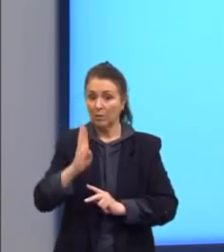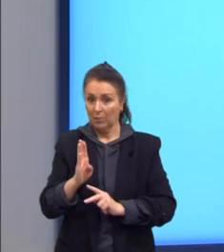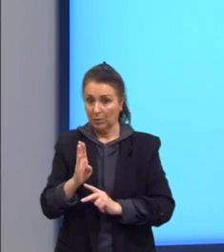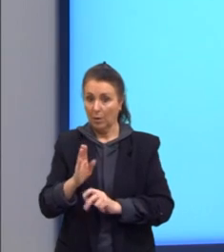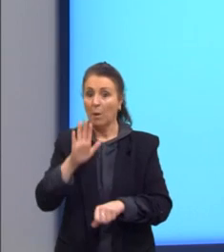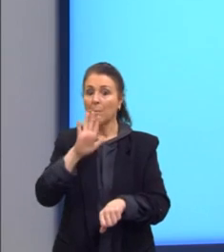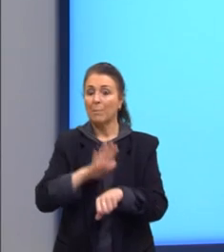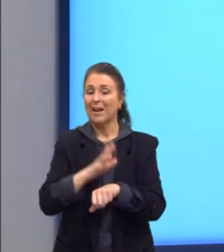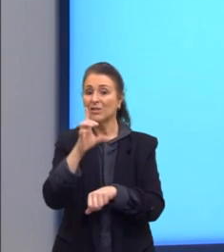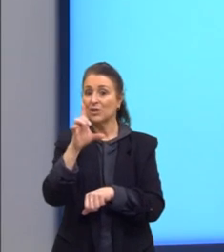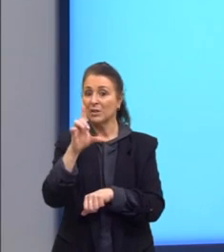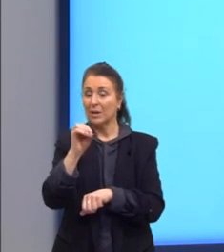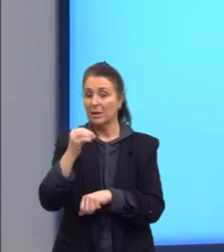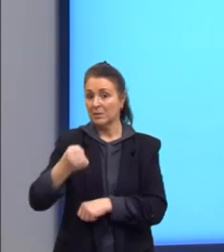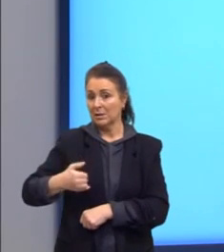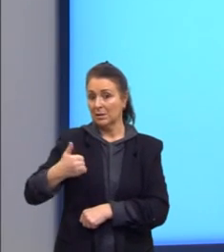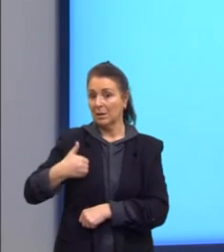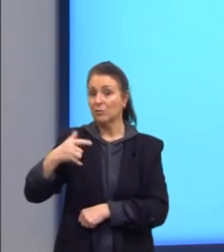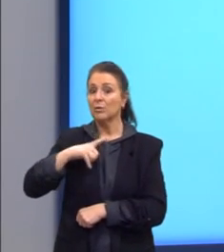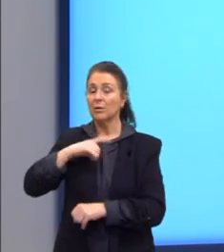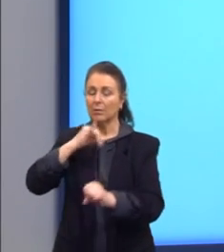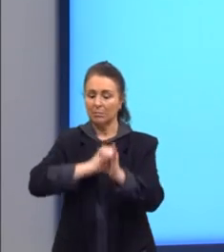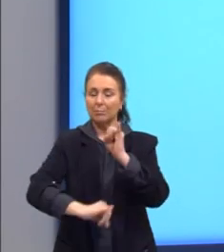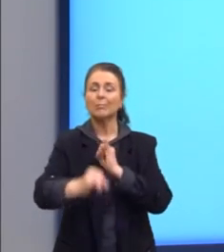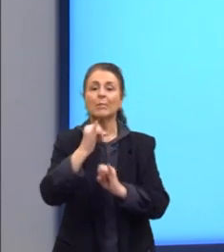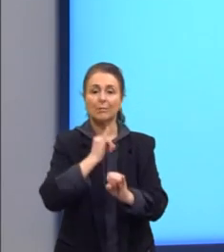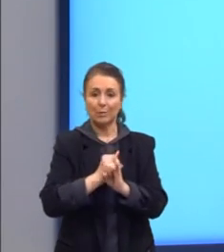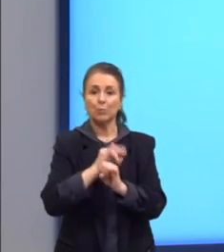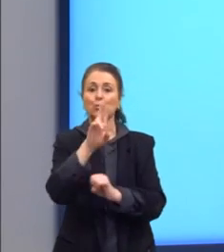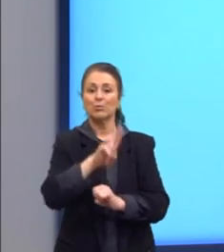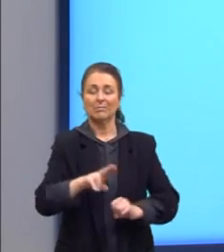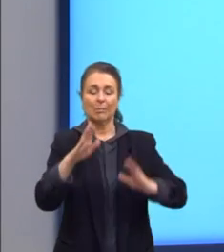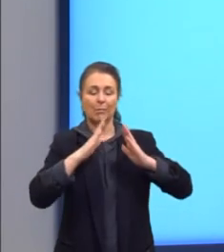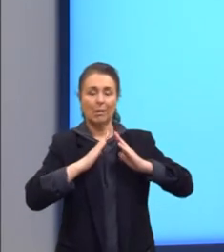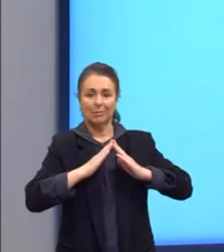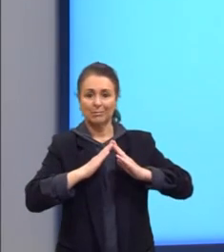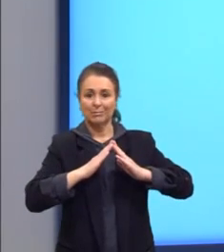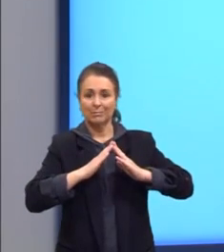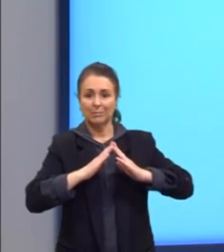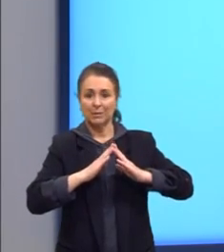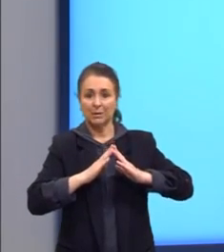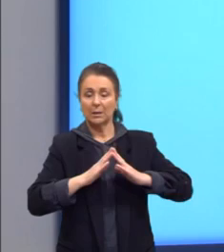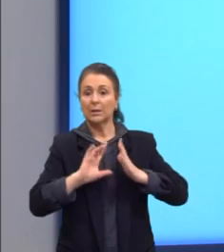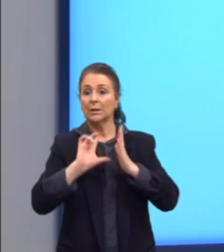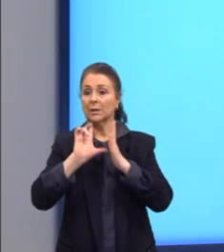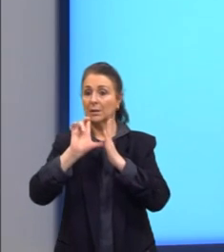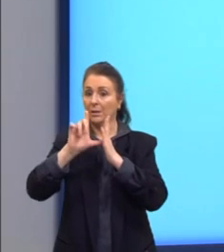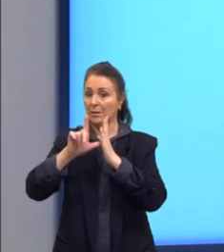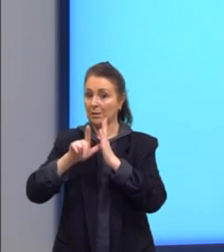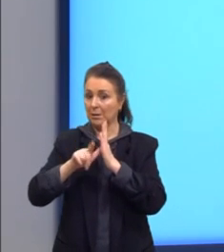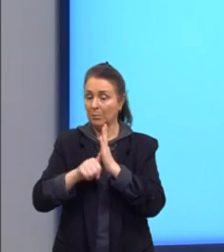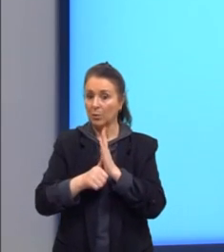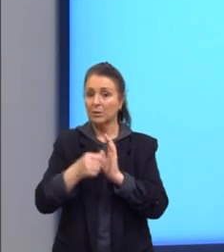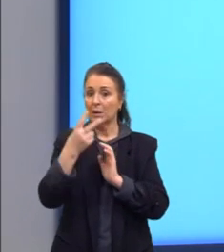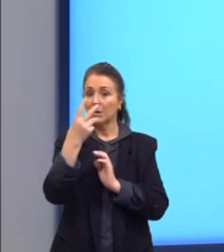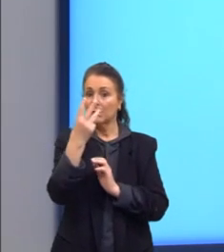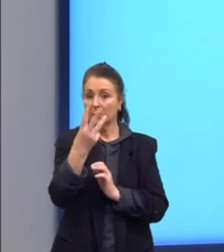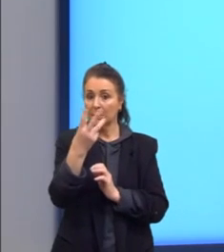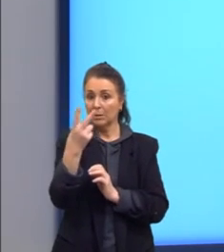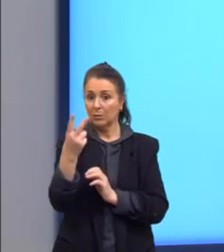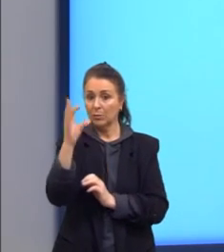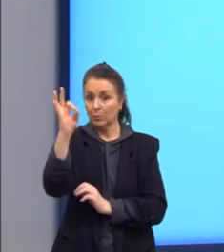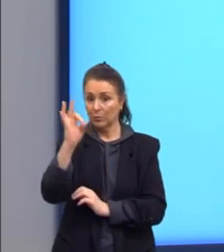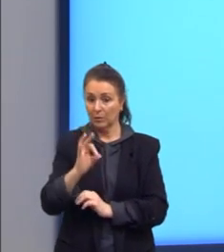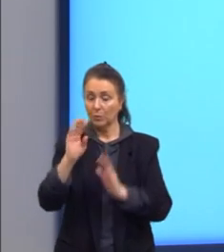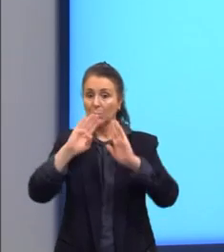10 anos tem internet em casa. E, por fim, 32%